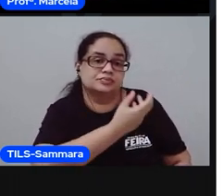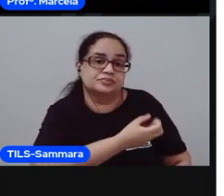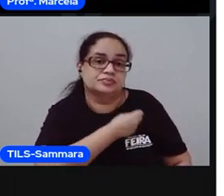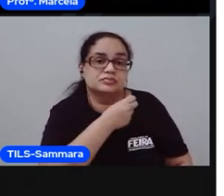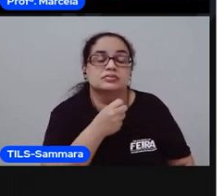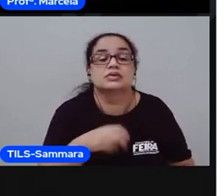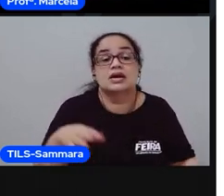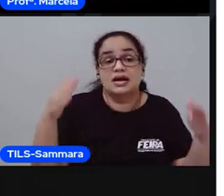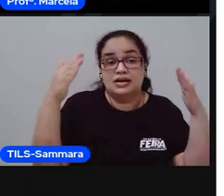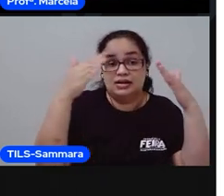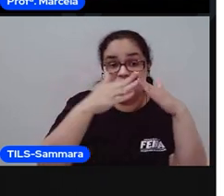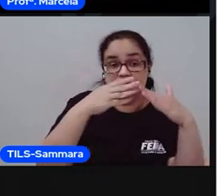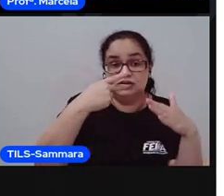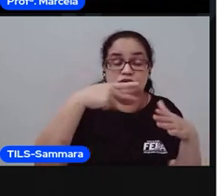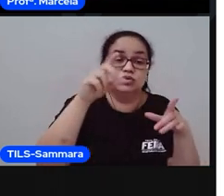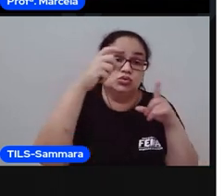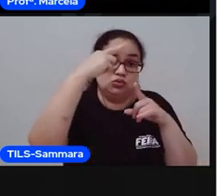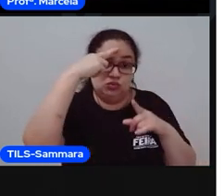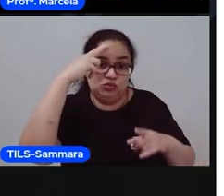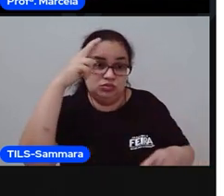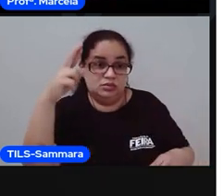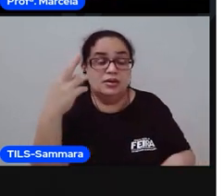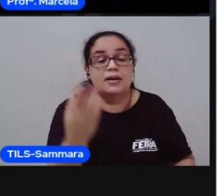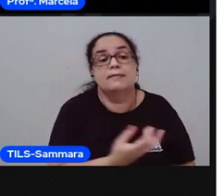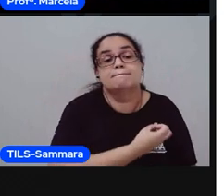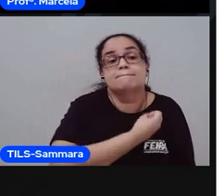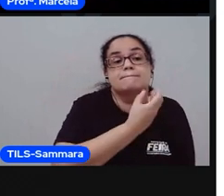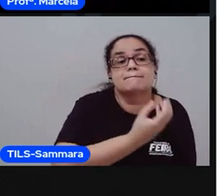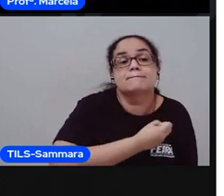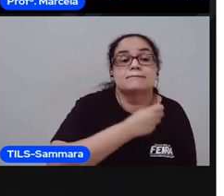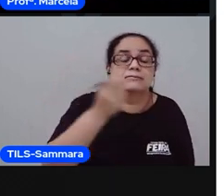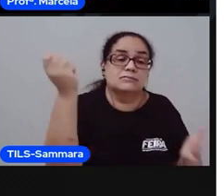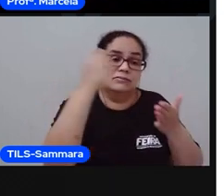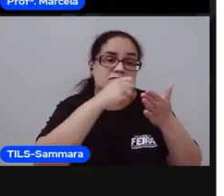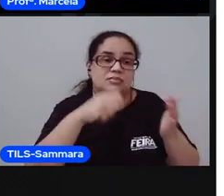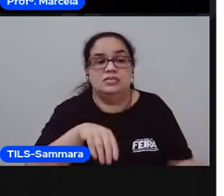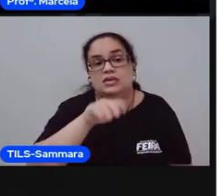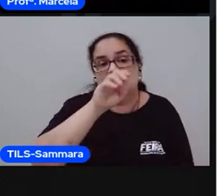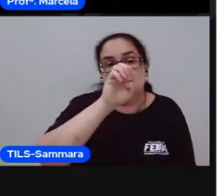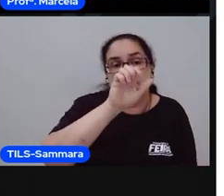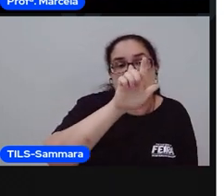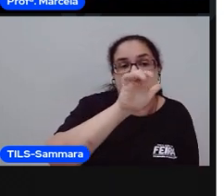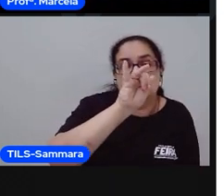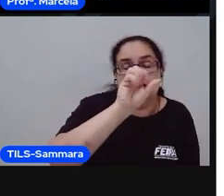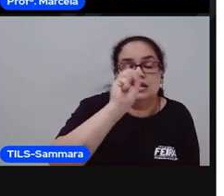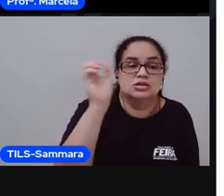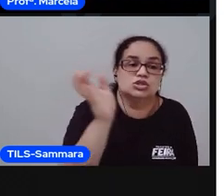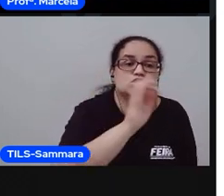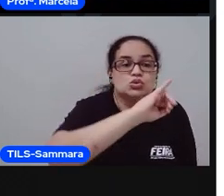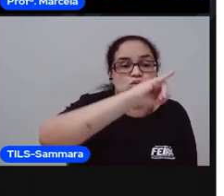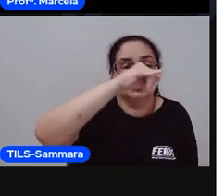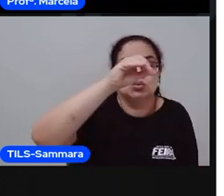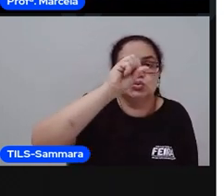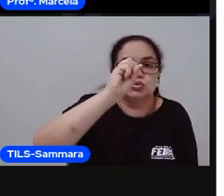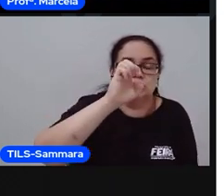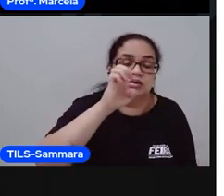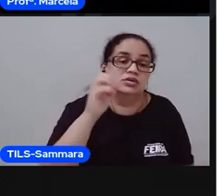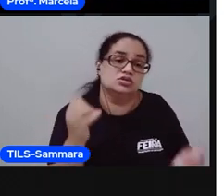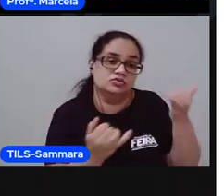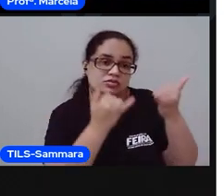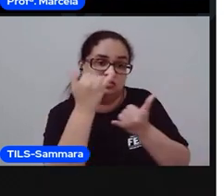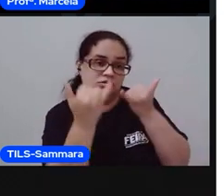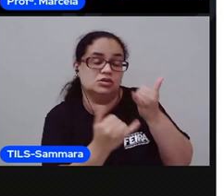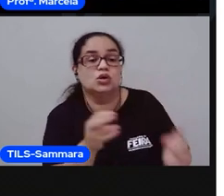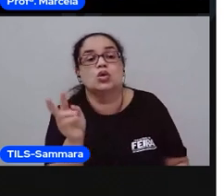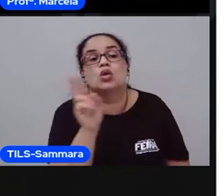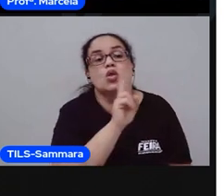chamado A Casa e o Seu Dono. Esse poema foi escrito por Elias José, onde ele fez uma brincadeira com